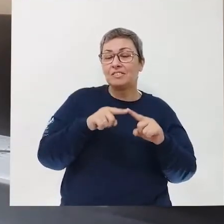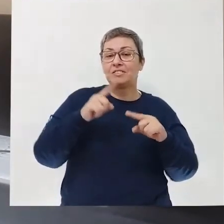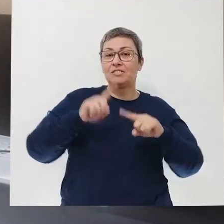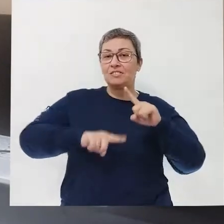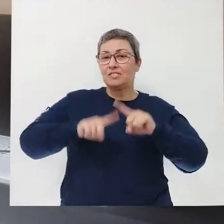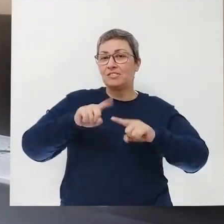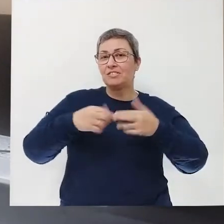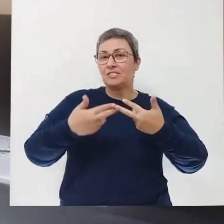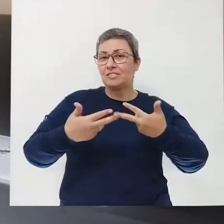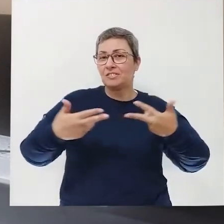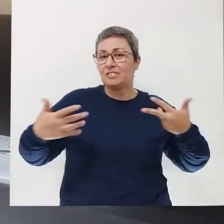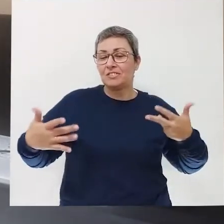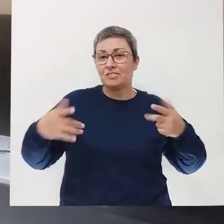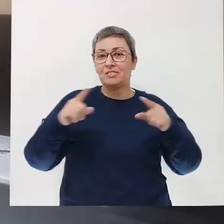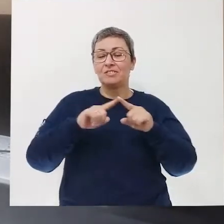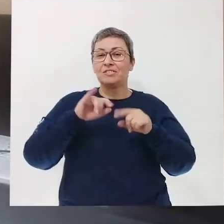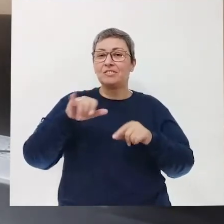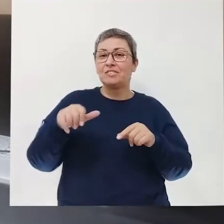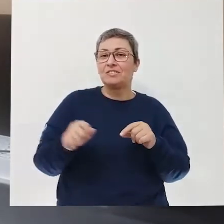materiais,